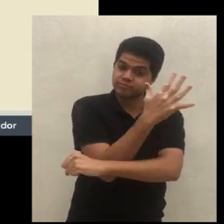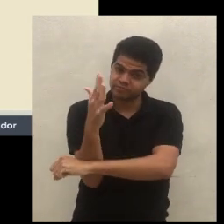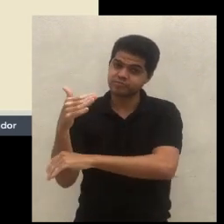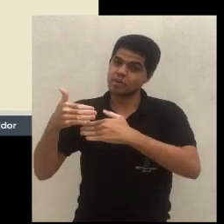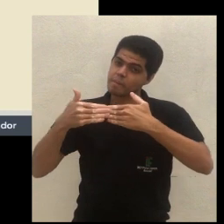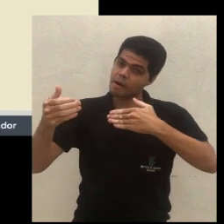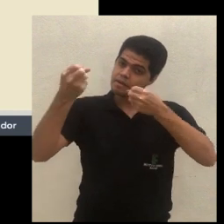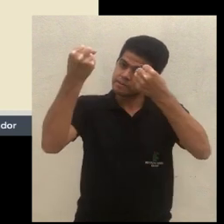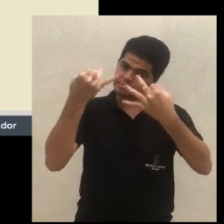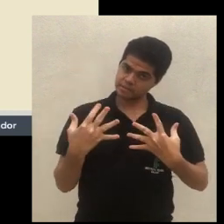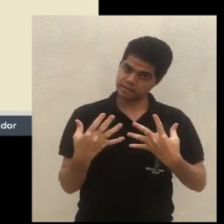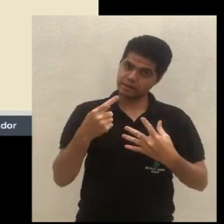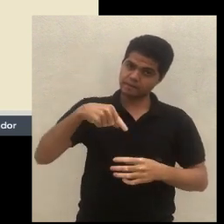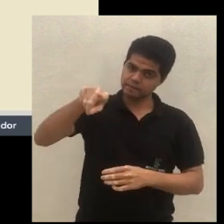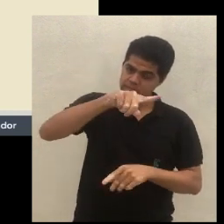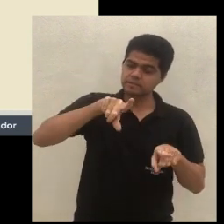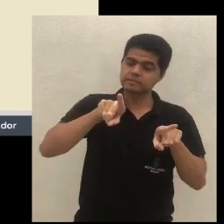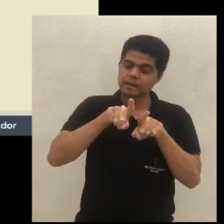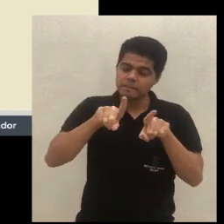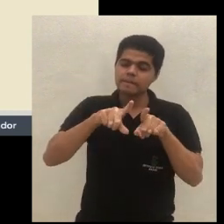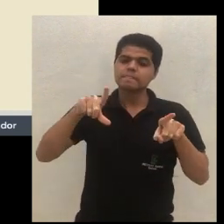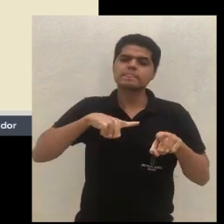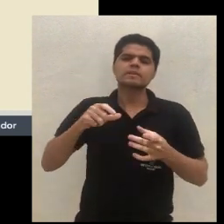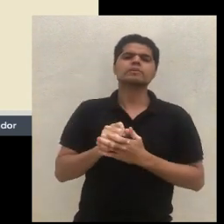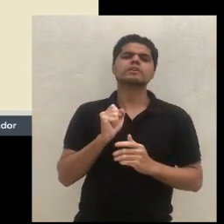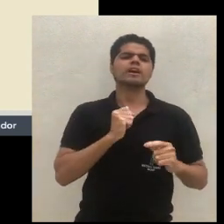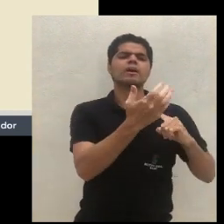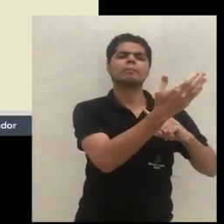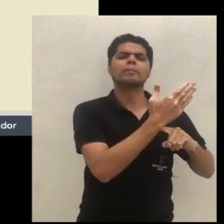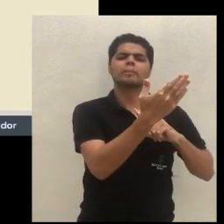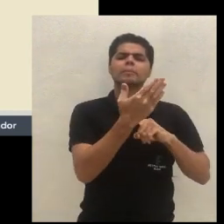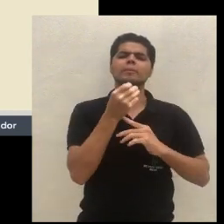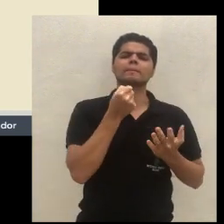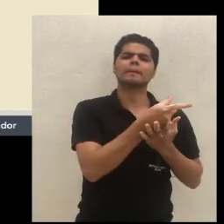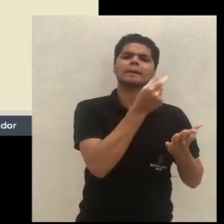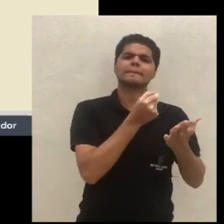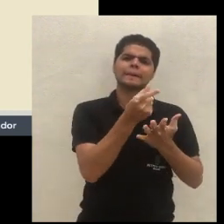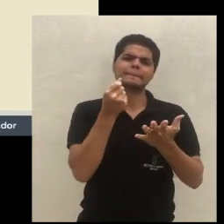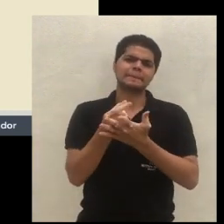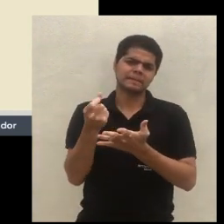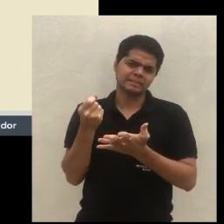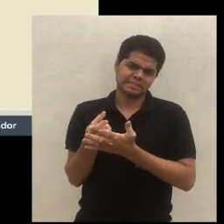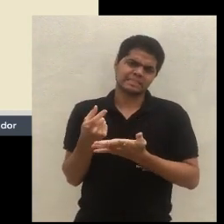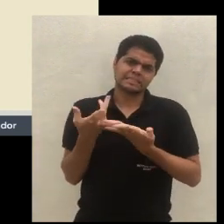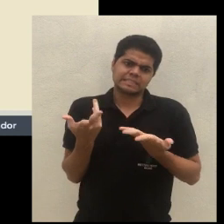você tem uma flexibilização da mão de obra, que hoje a mão de obra é um fator